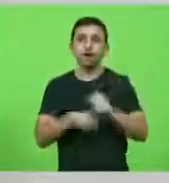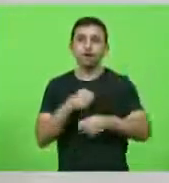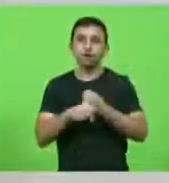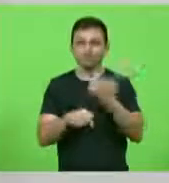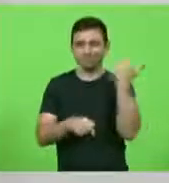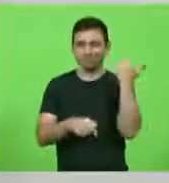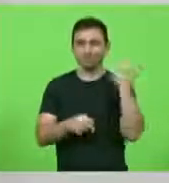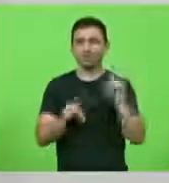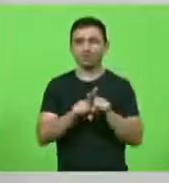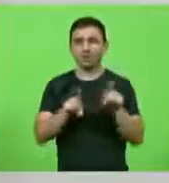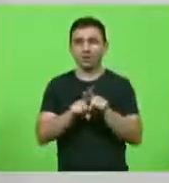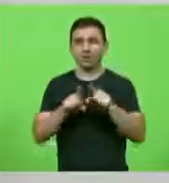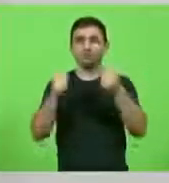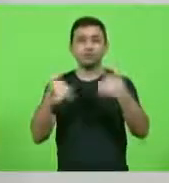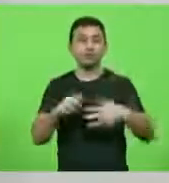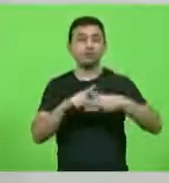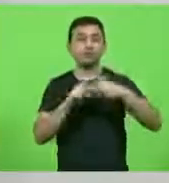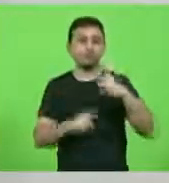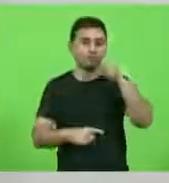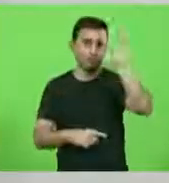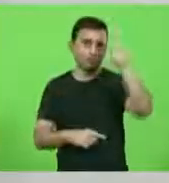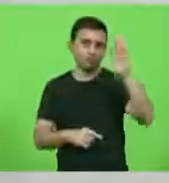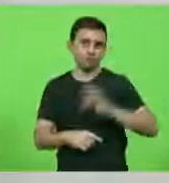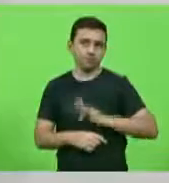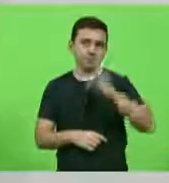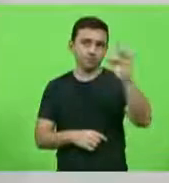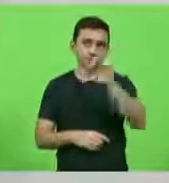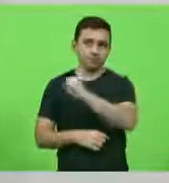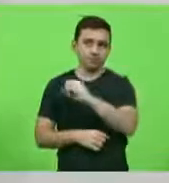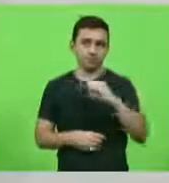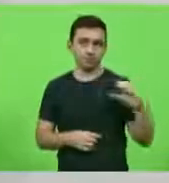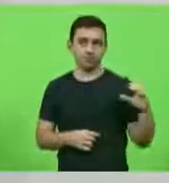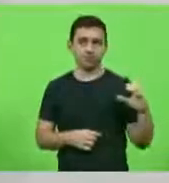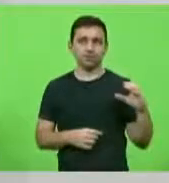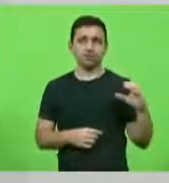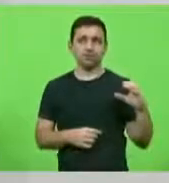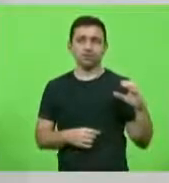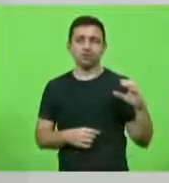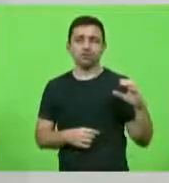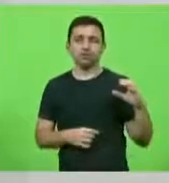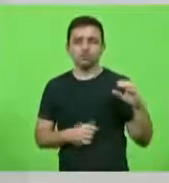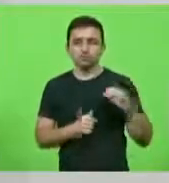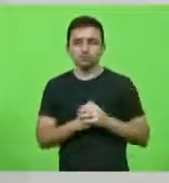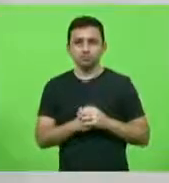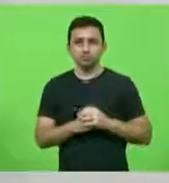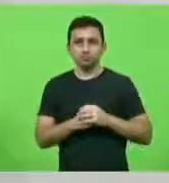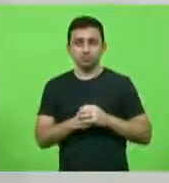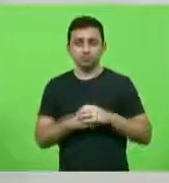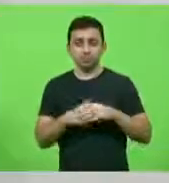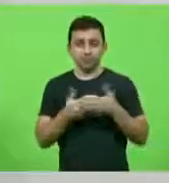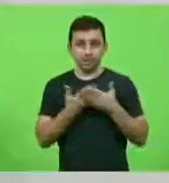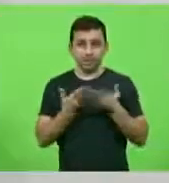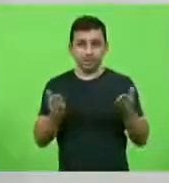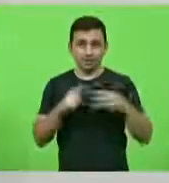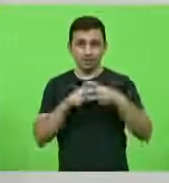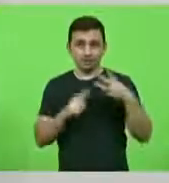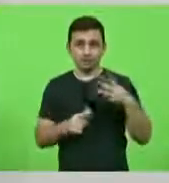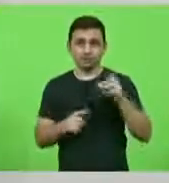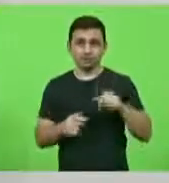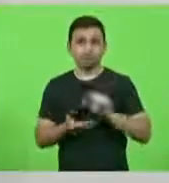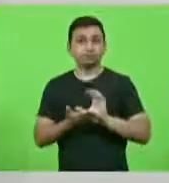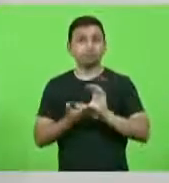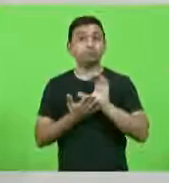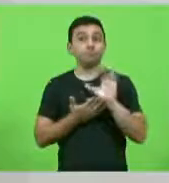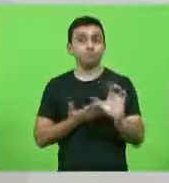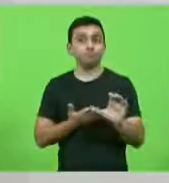três prioridades para o futuro de Santa Catarina, dentre as quais investimento